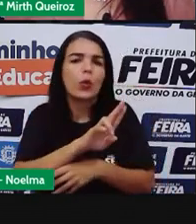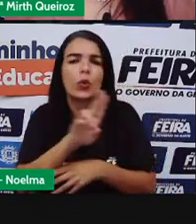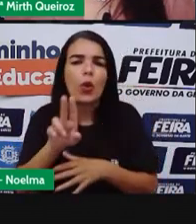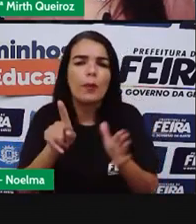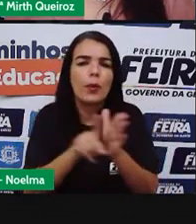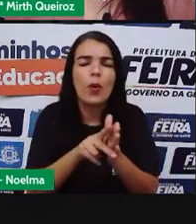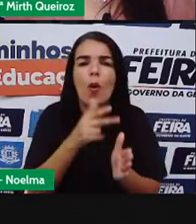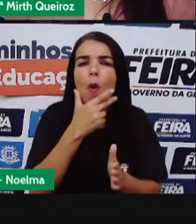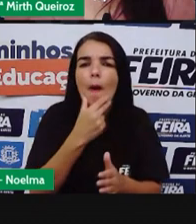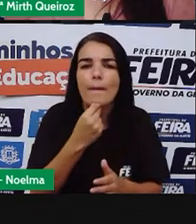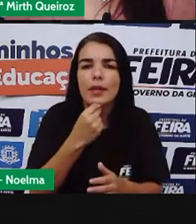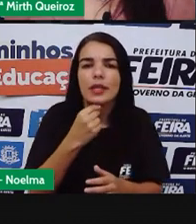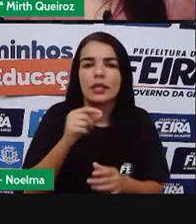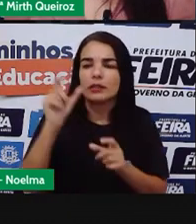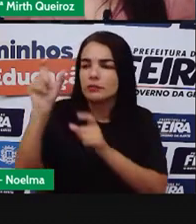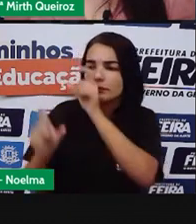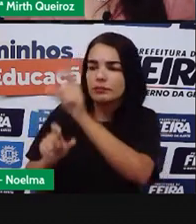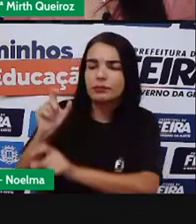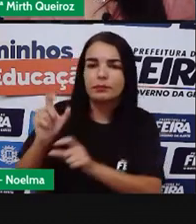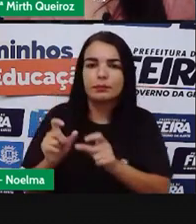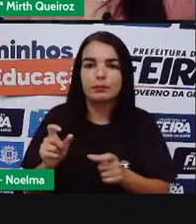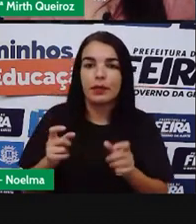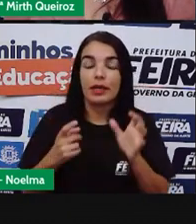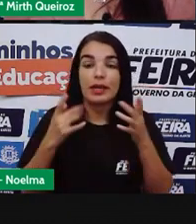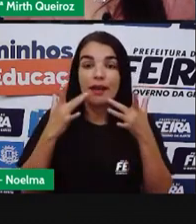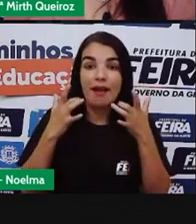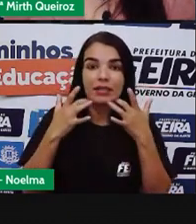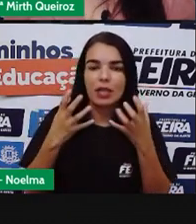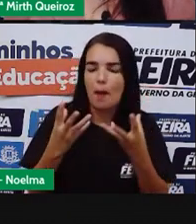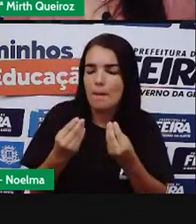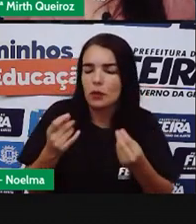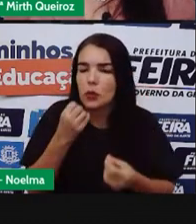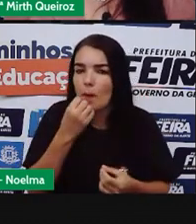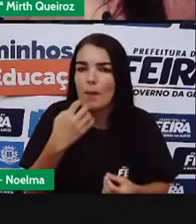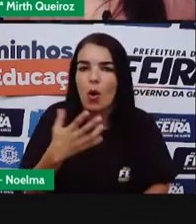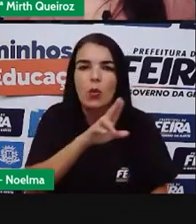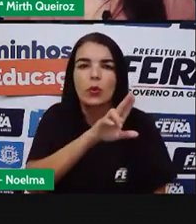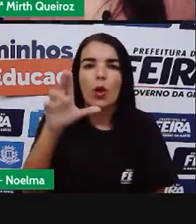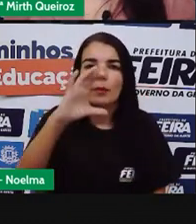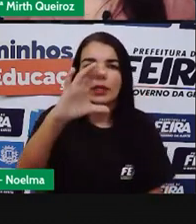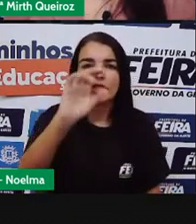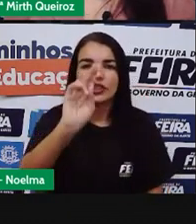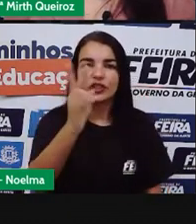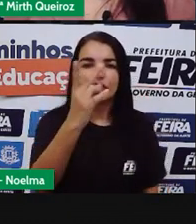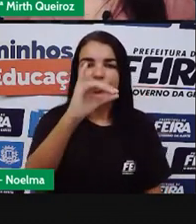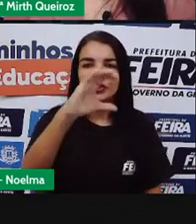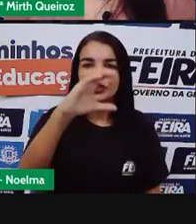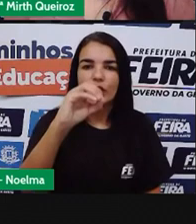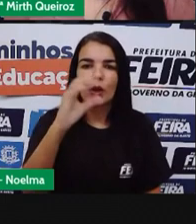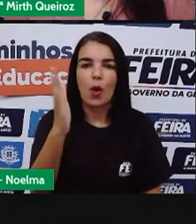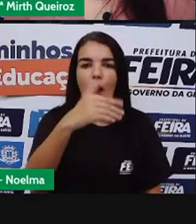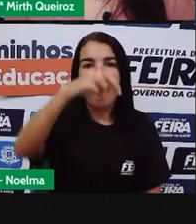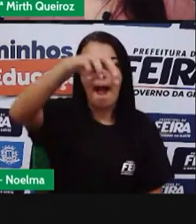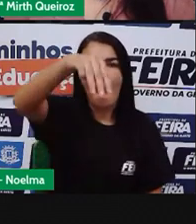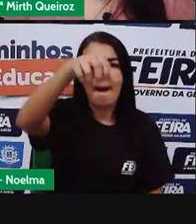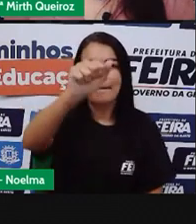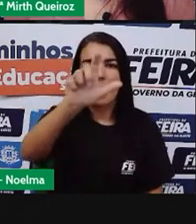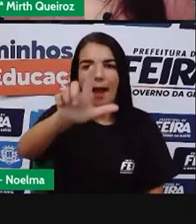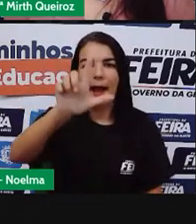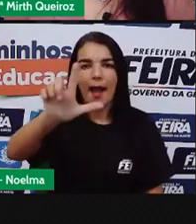Que é Um artista Muito Muito Bom Eles que já tem Algumas